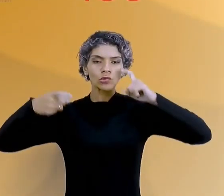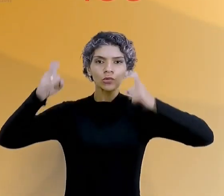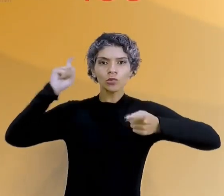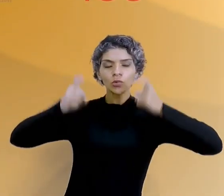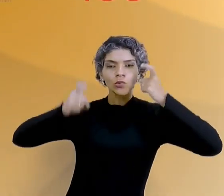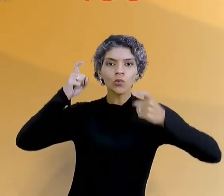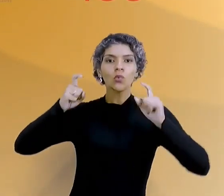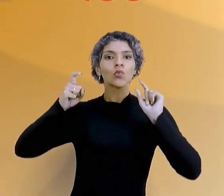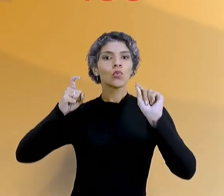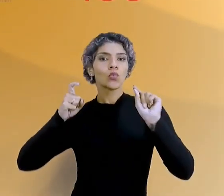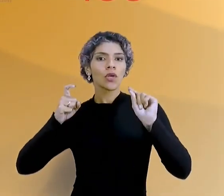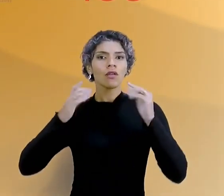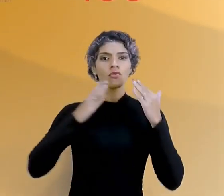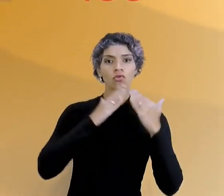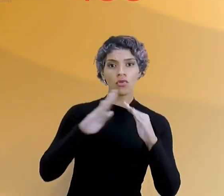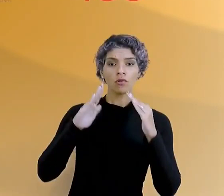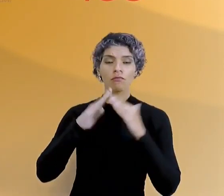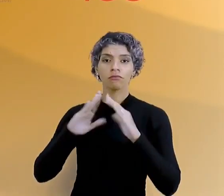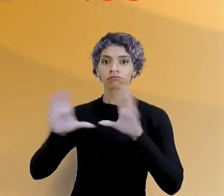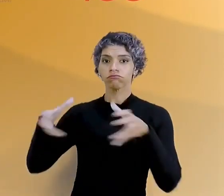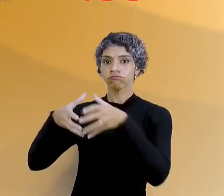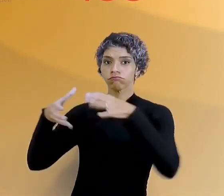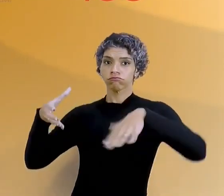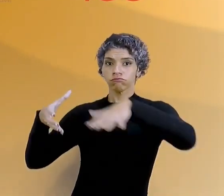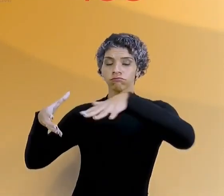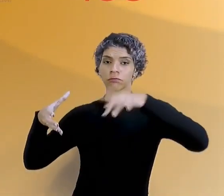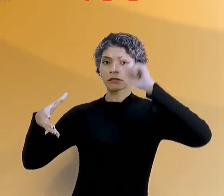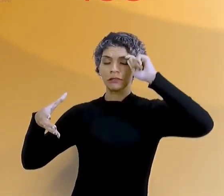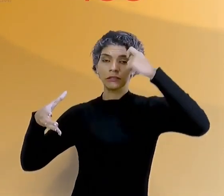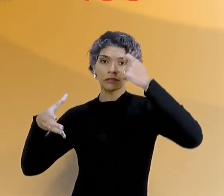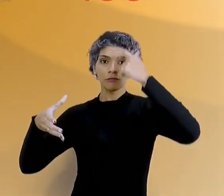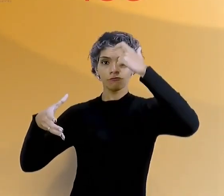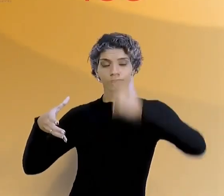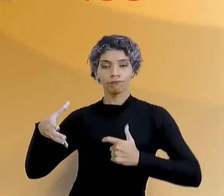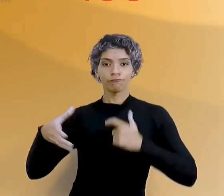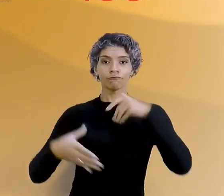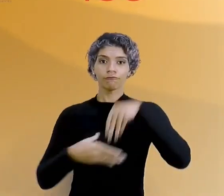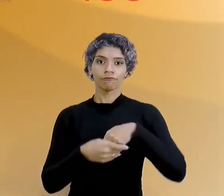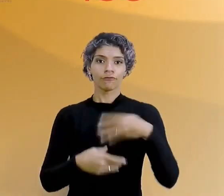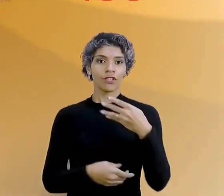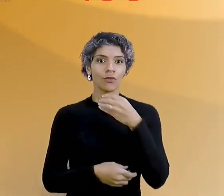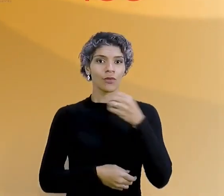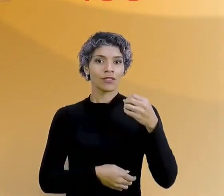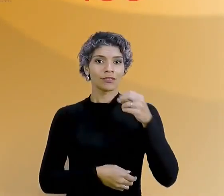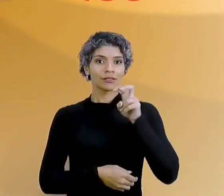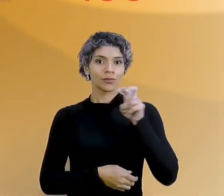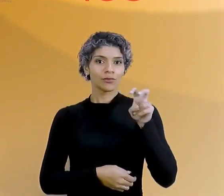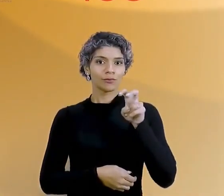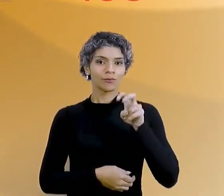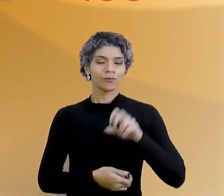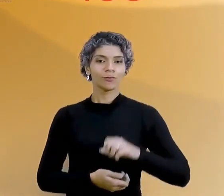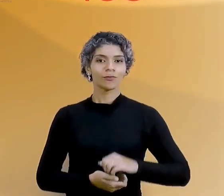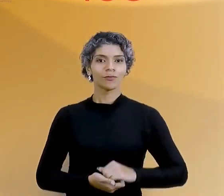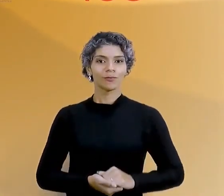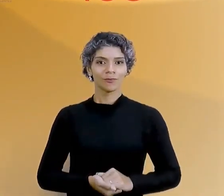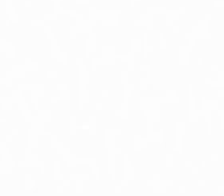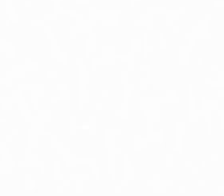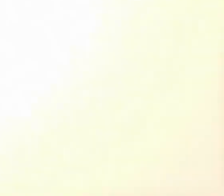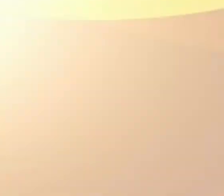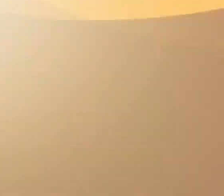discutir a reparação à comunidade negra. Humberto Adame, 4055.